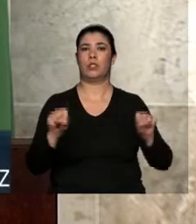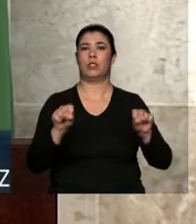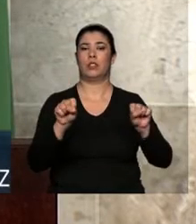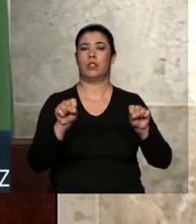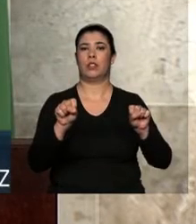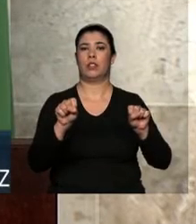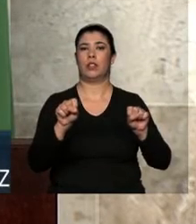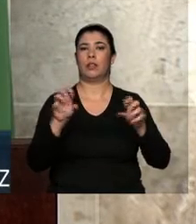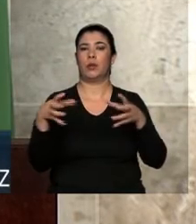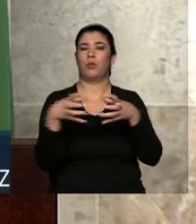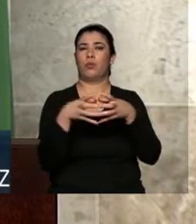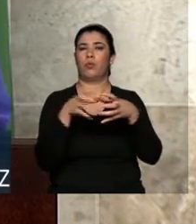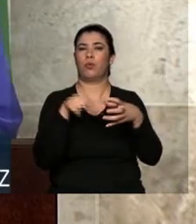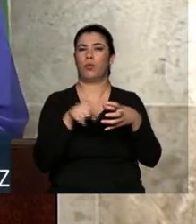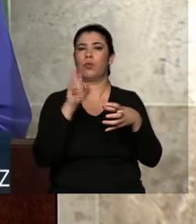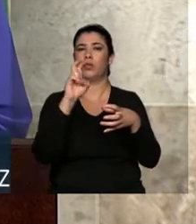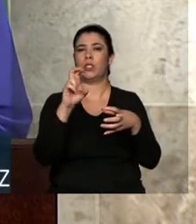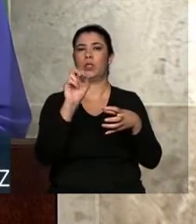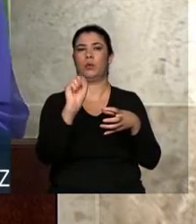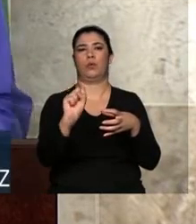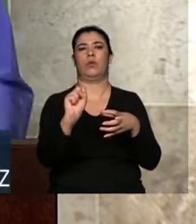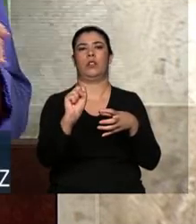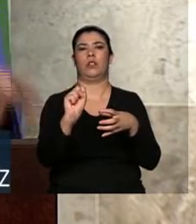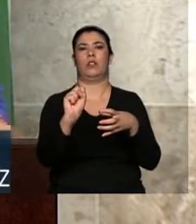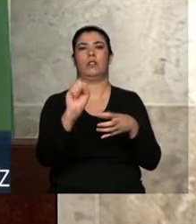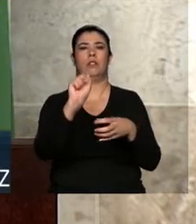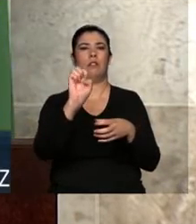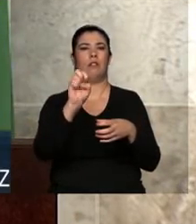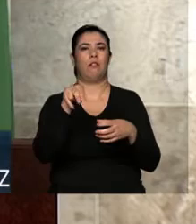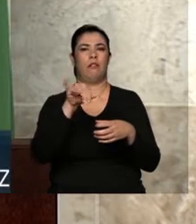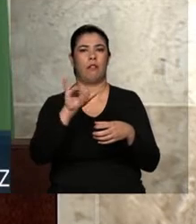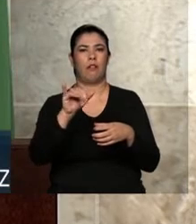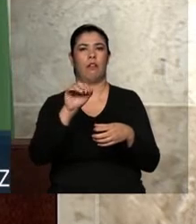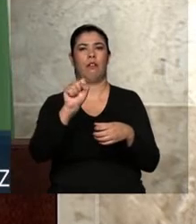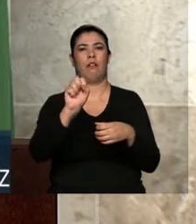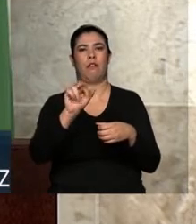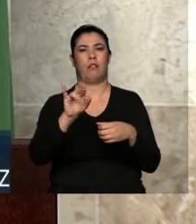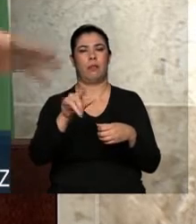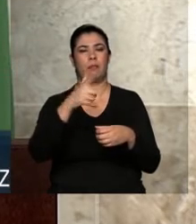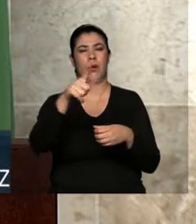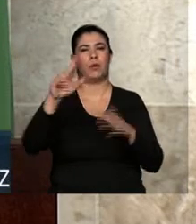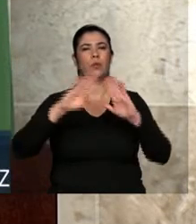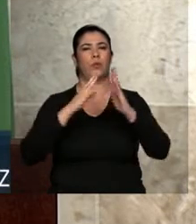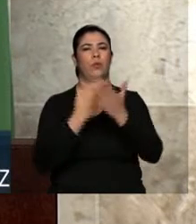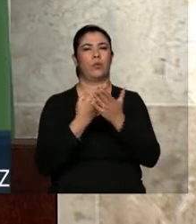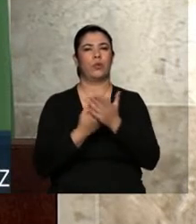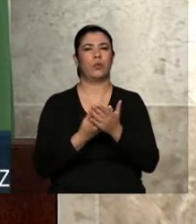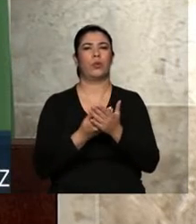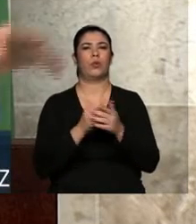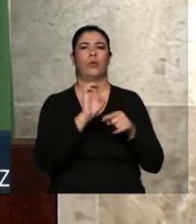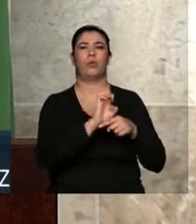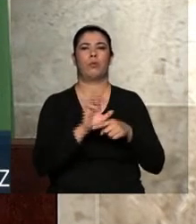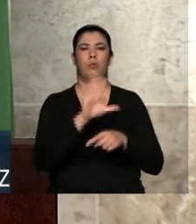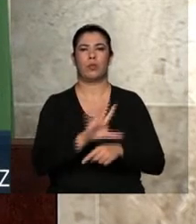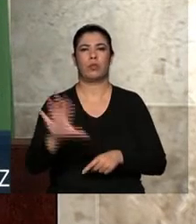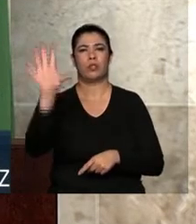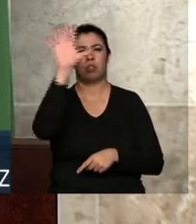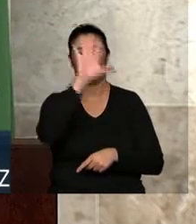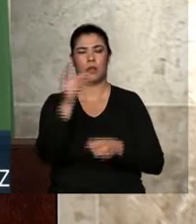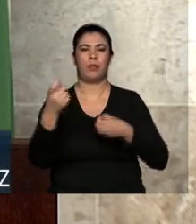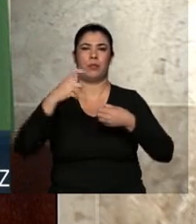sobretudo, e também as escolas estaduais e, portanto, dos governadores e dos